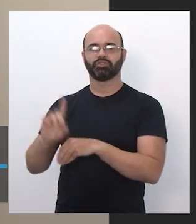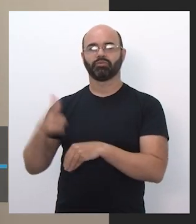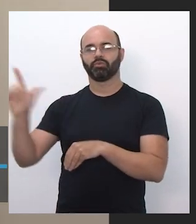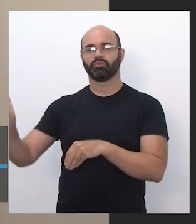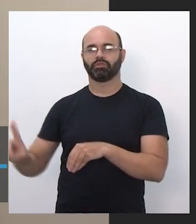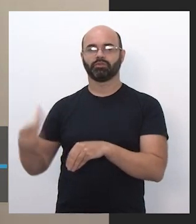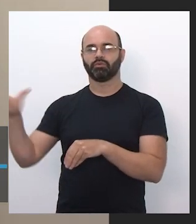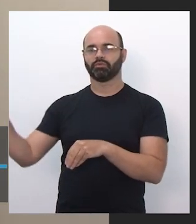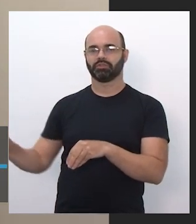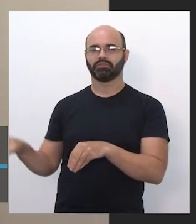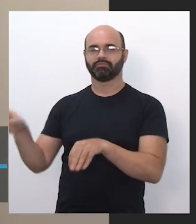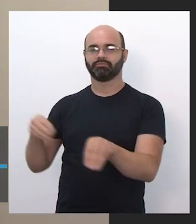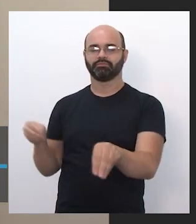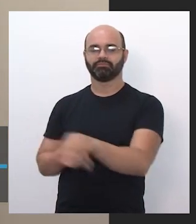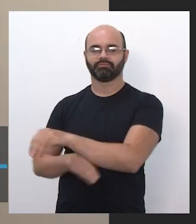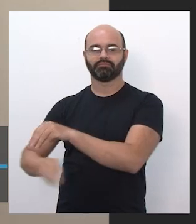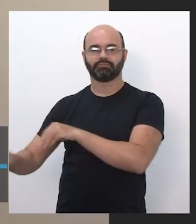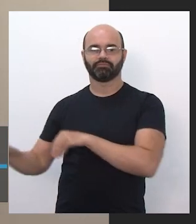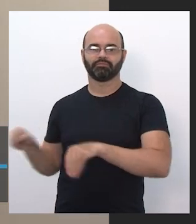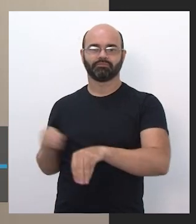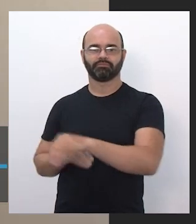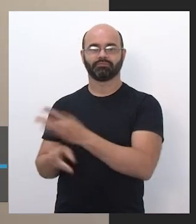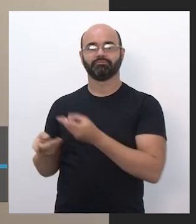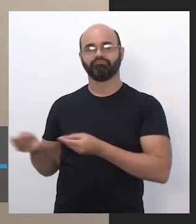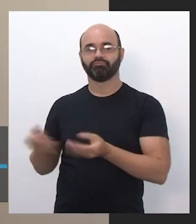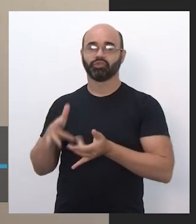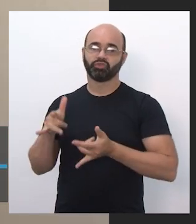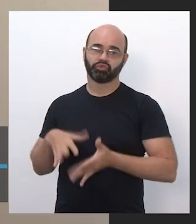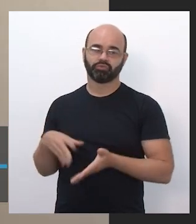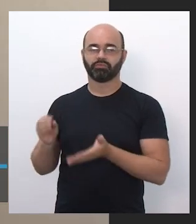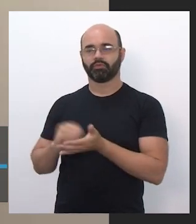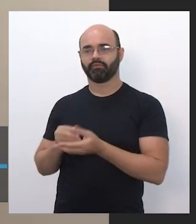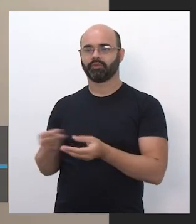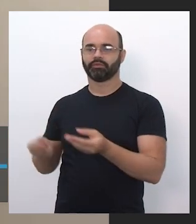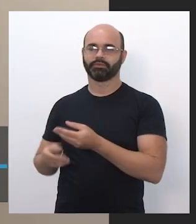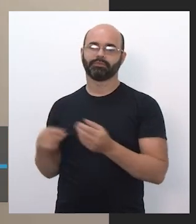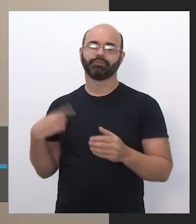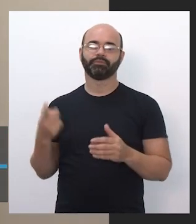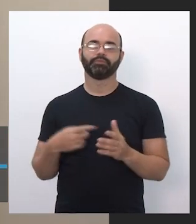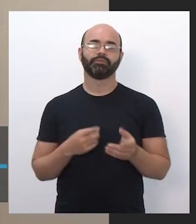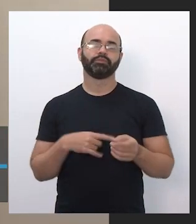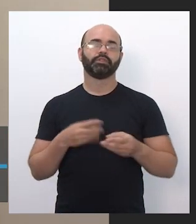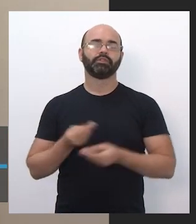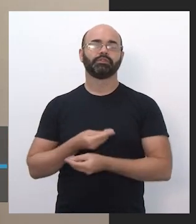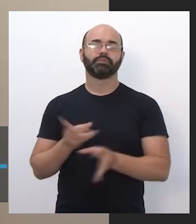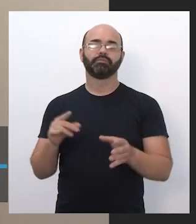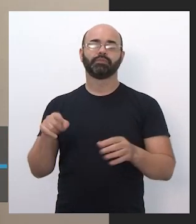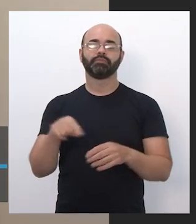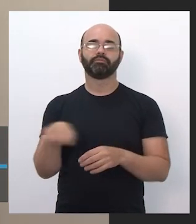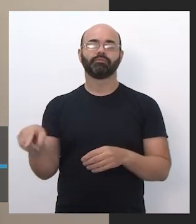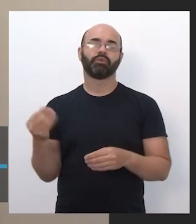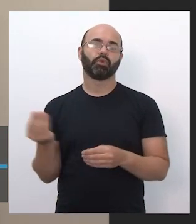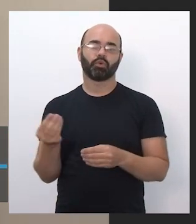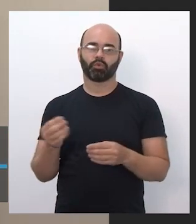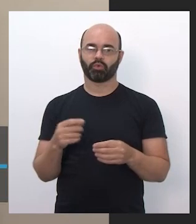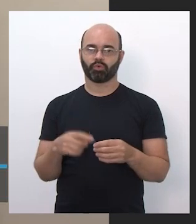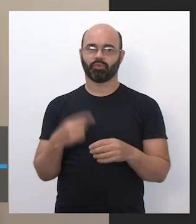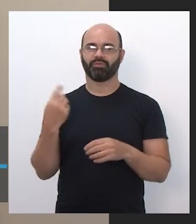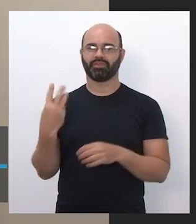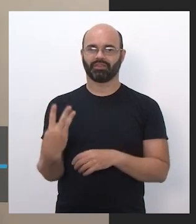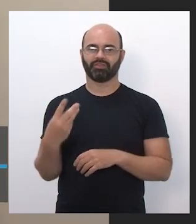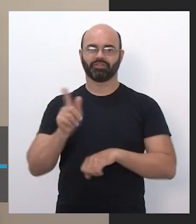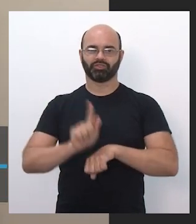como vai ser entregue esse chip para o aluno uma vez consolidada a lista de alunos aptos? O trio gestor